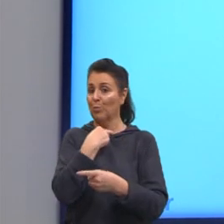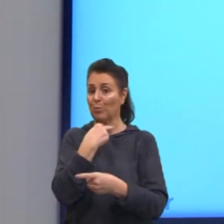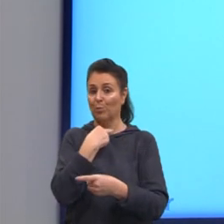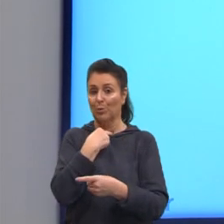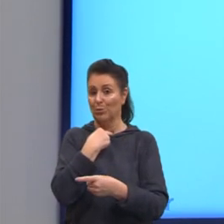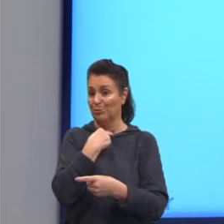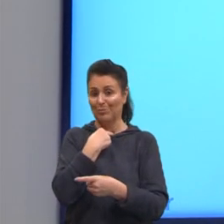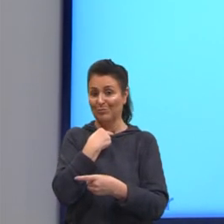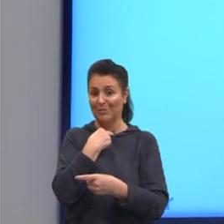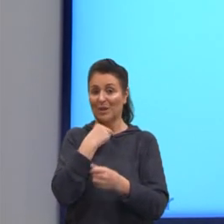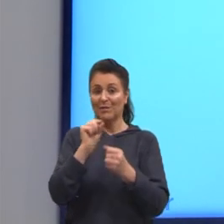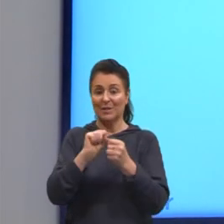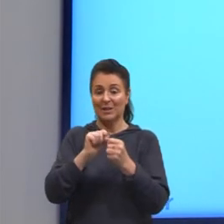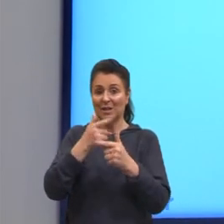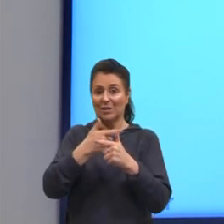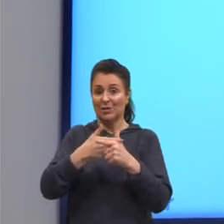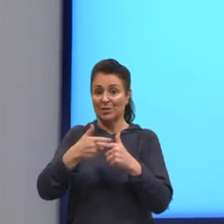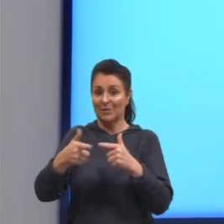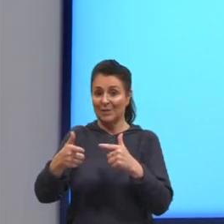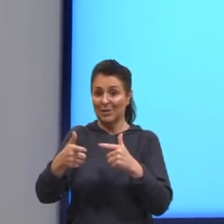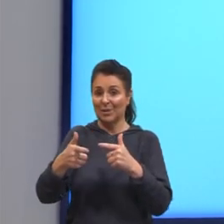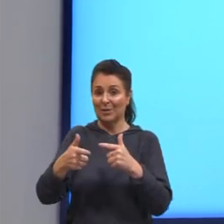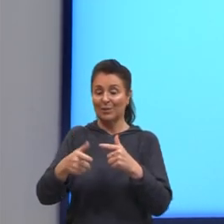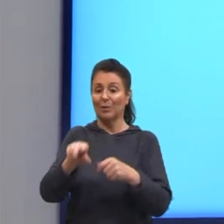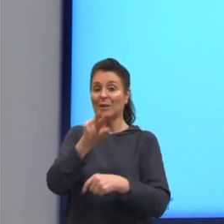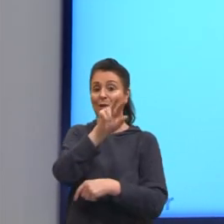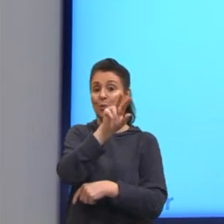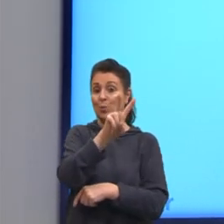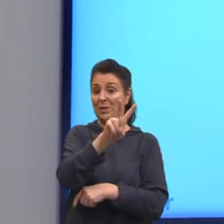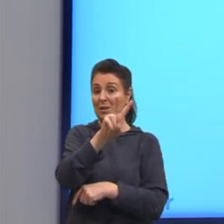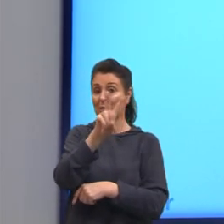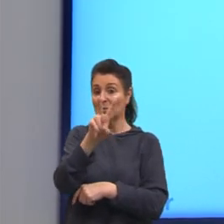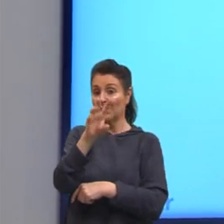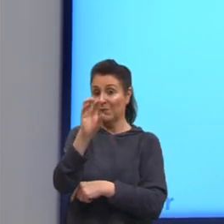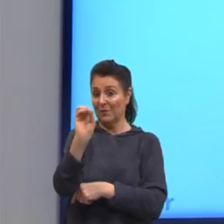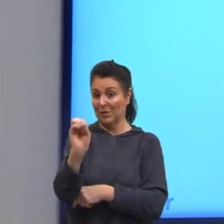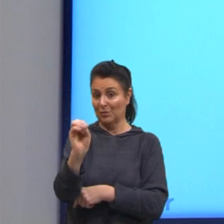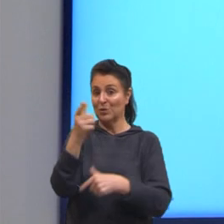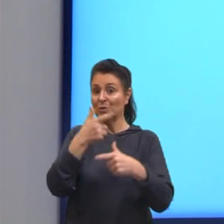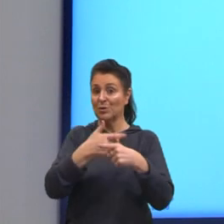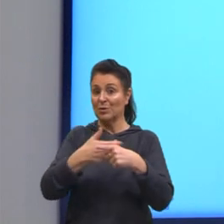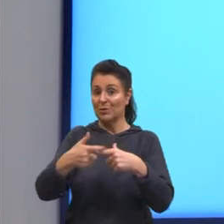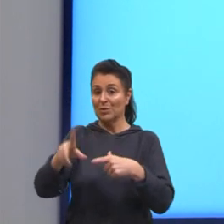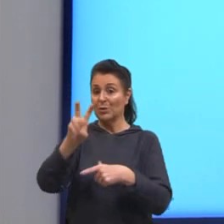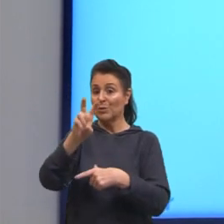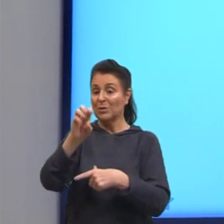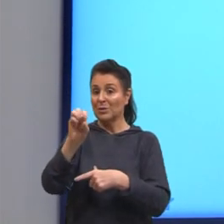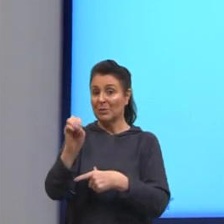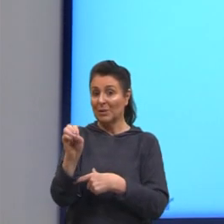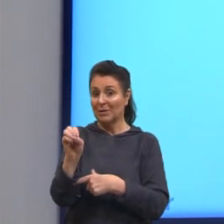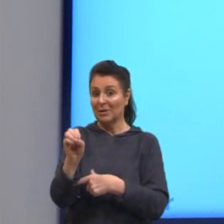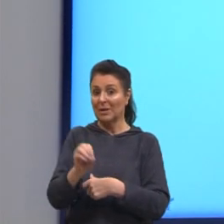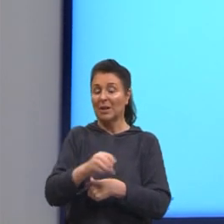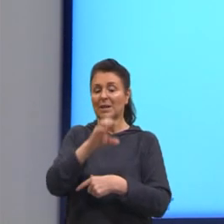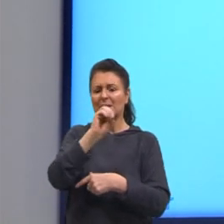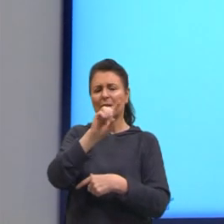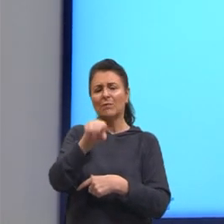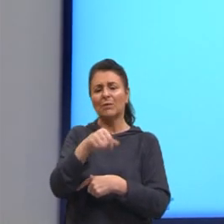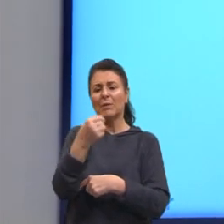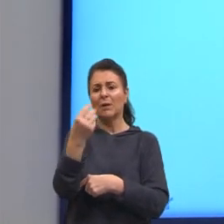zero, a vírgula, e o zerinho lá em cima para efetuar a divisão. Aqui, então, daria 0